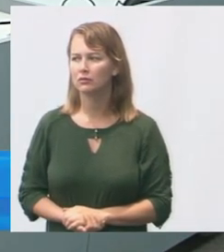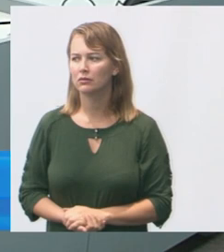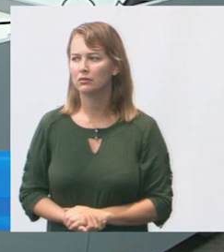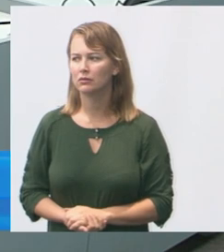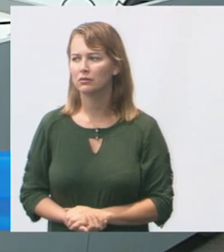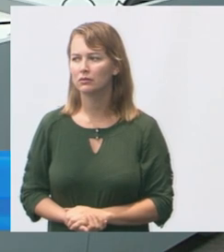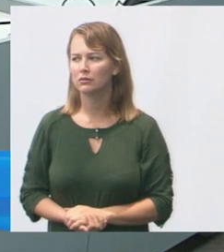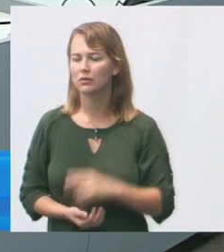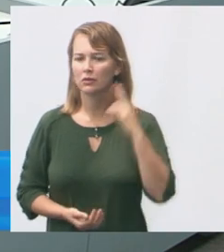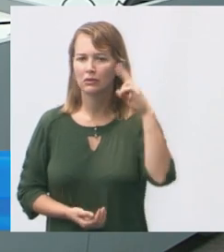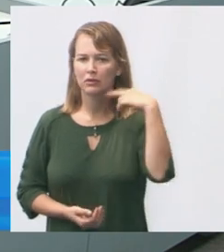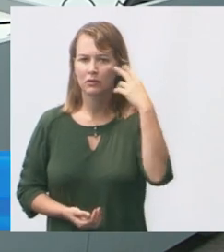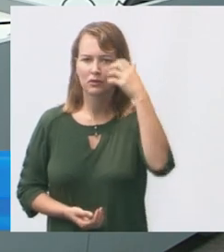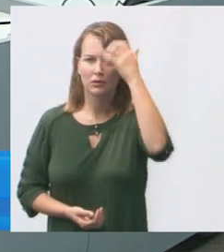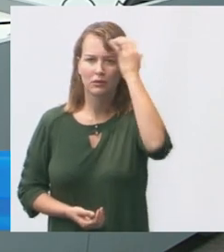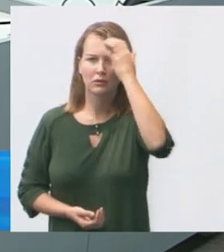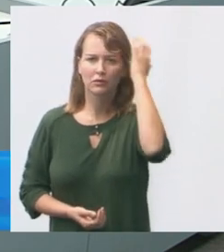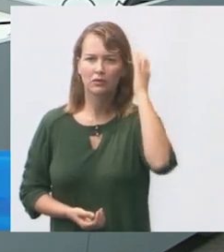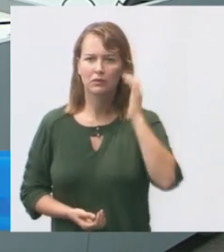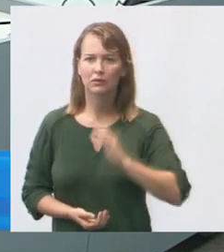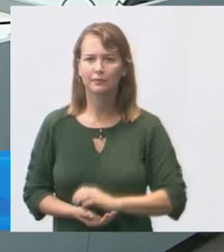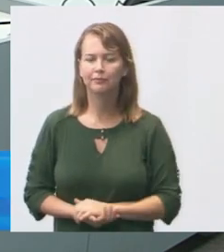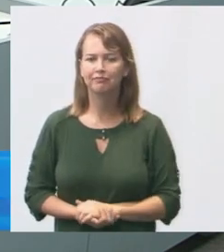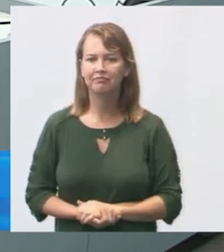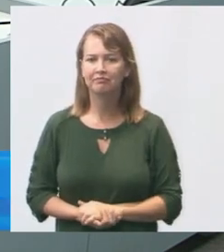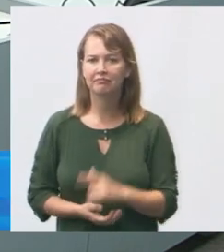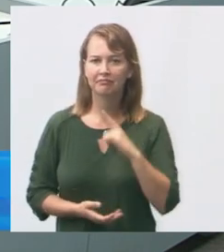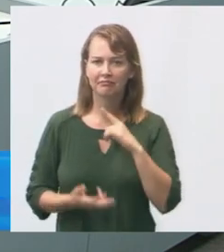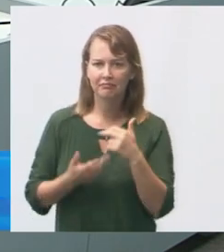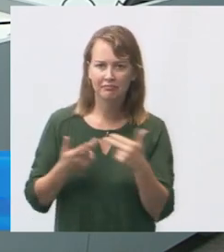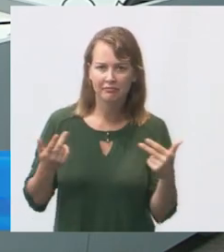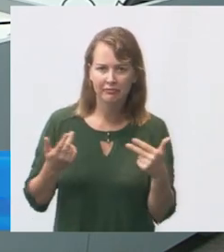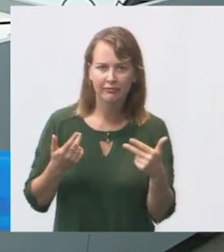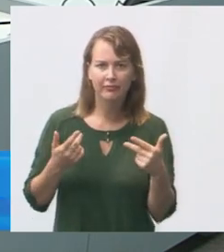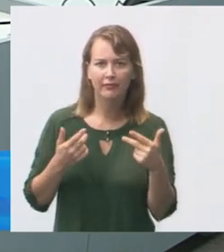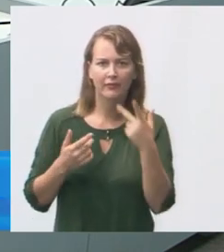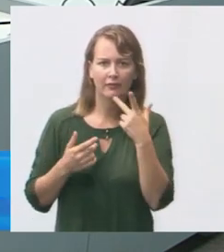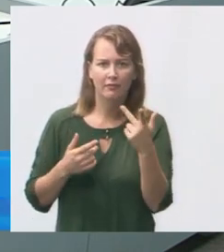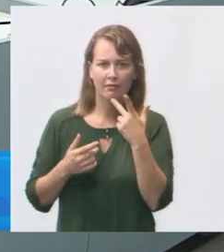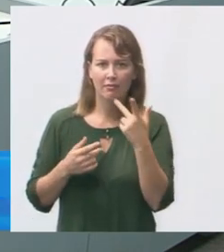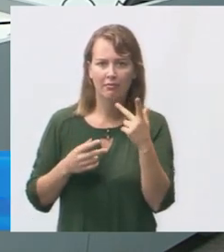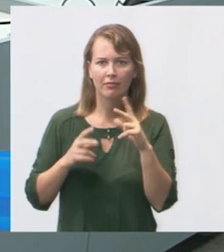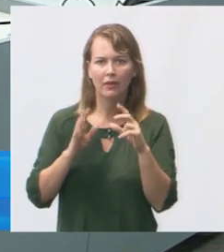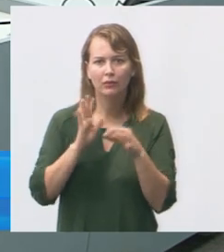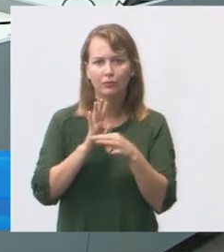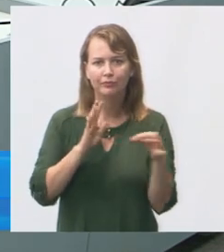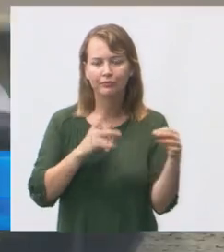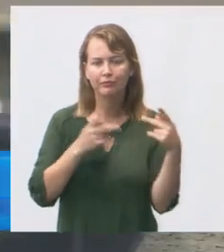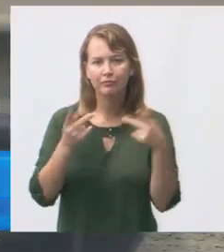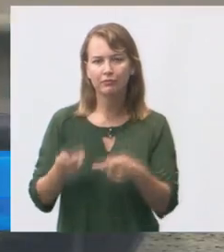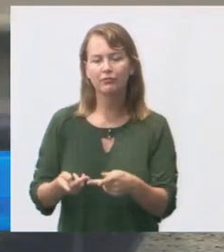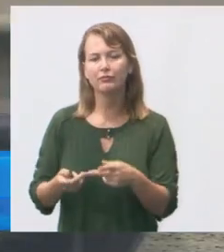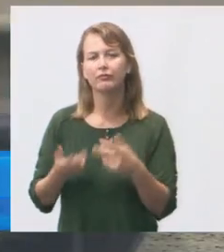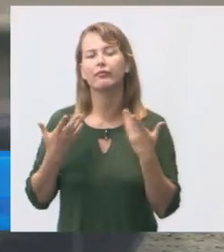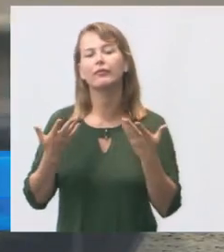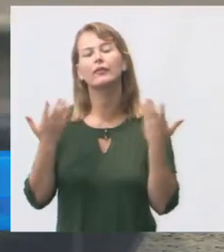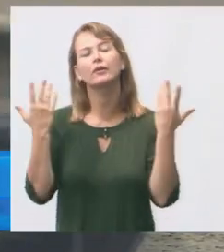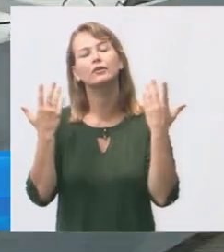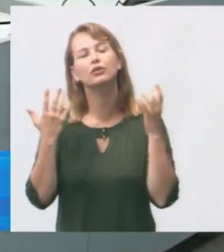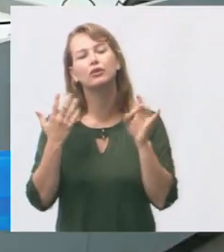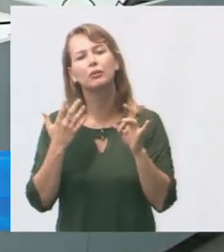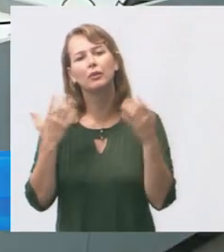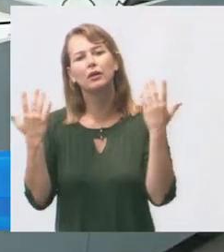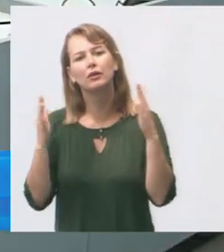vereador Davi alguma consideração de fazer alguma sugestão de visita alguma eu só queria parabenizar com